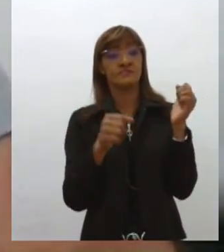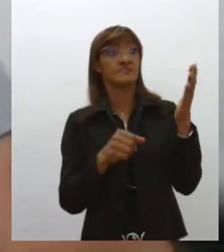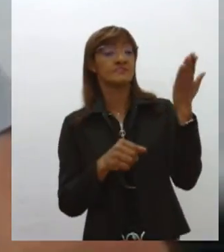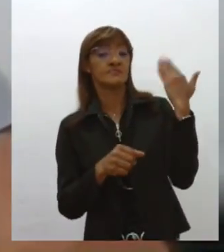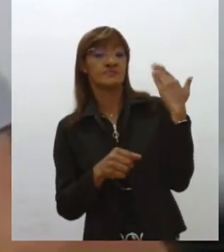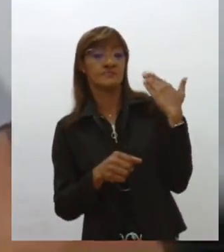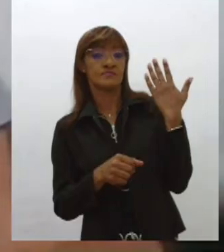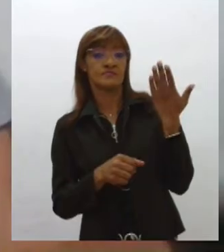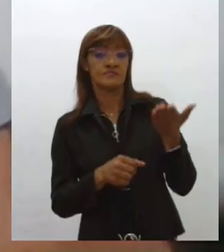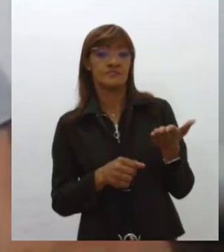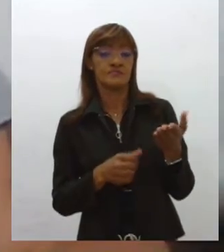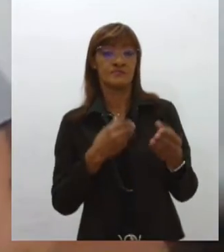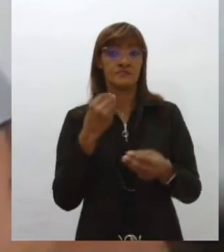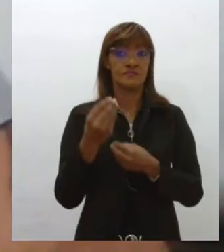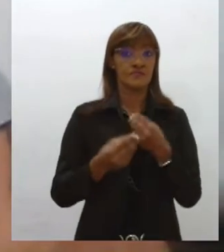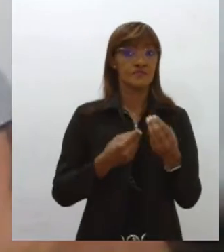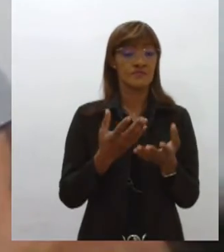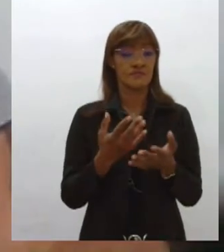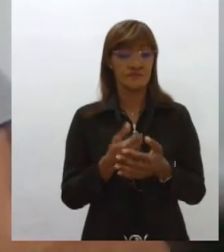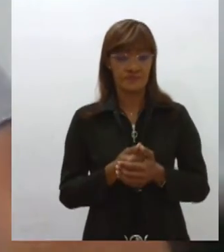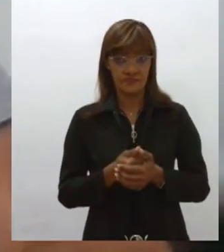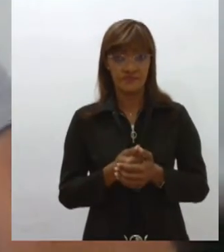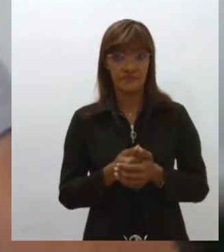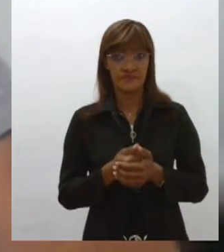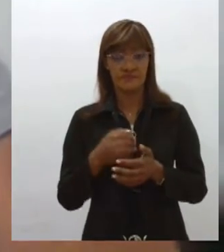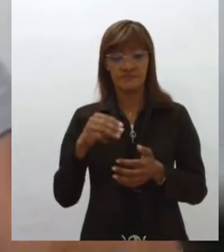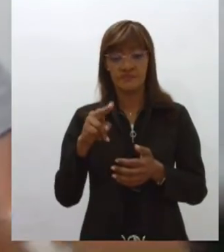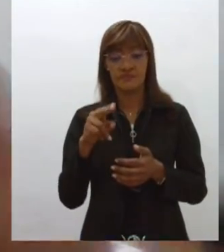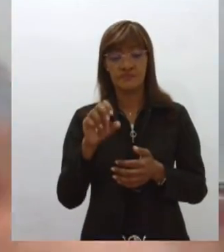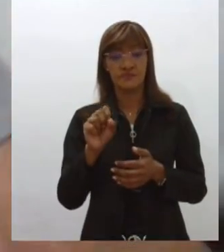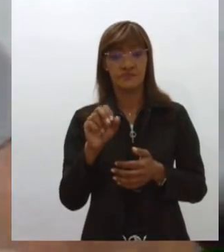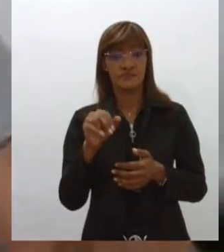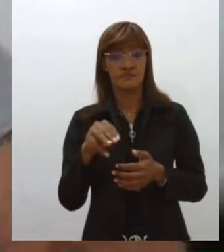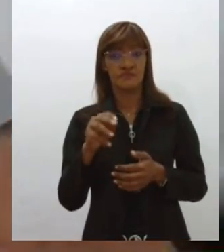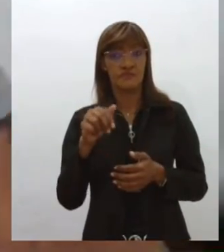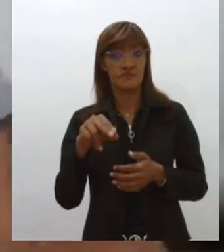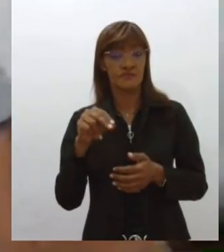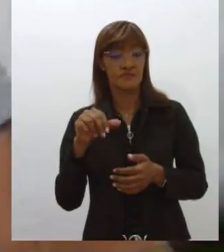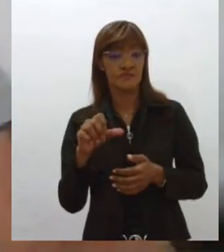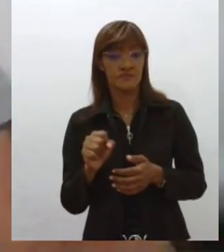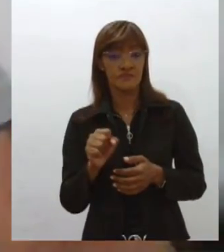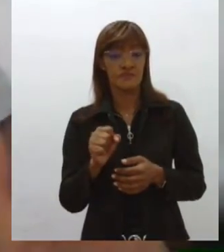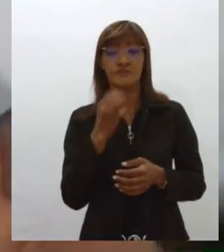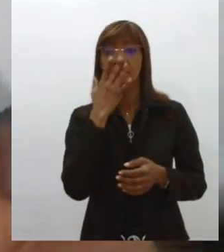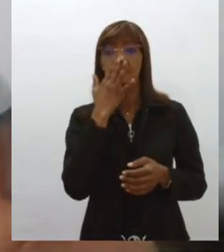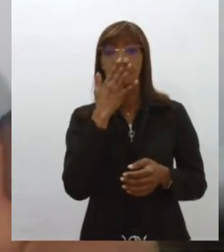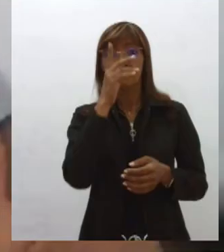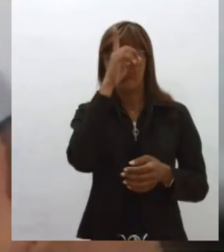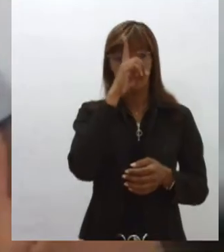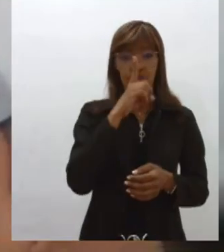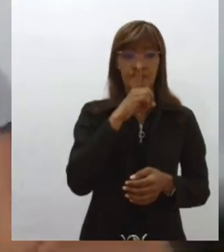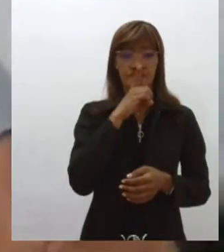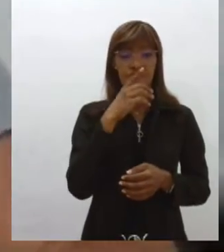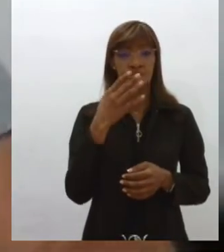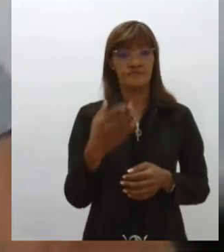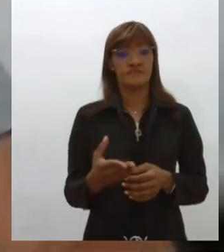dos muçulmanos na Península Ibérica. O amarelo faz parte do brasão de armas